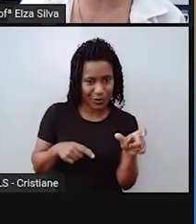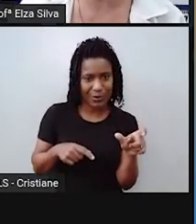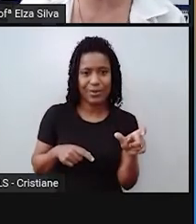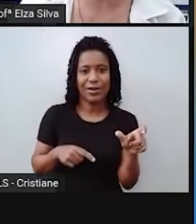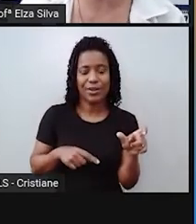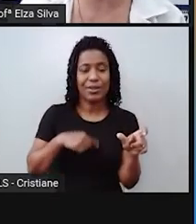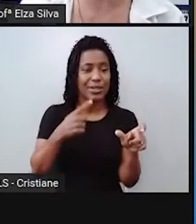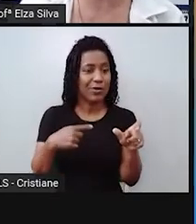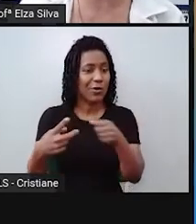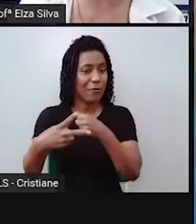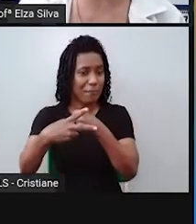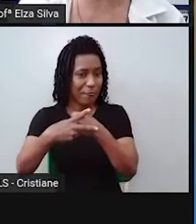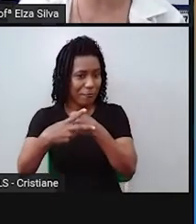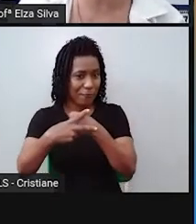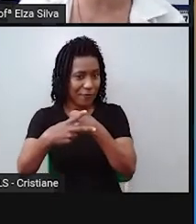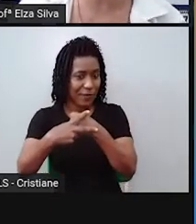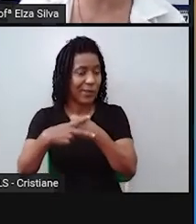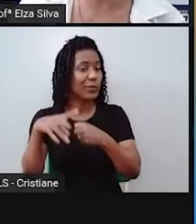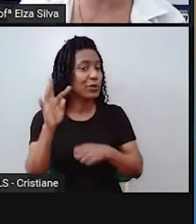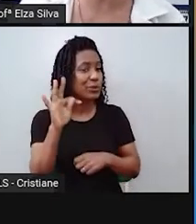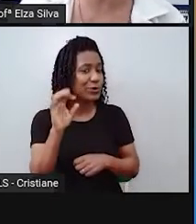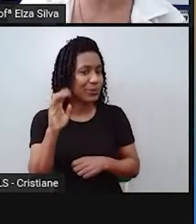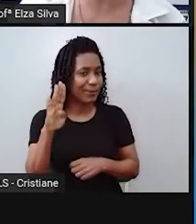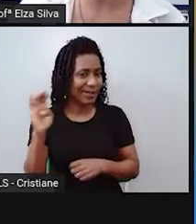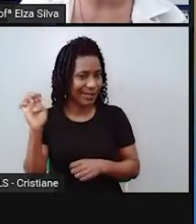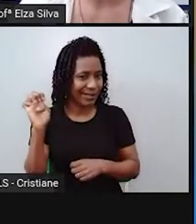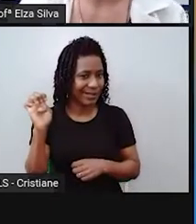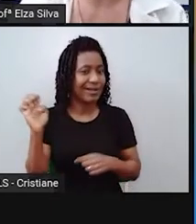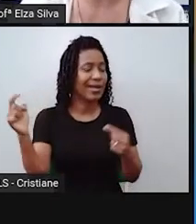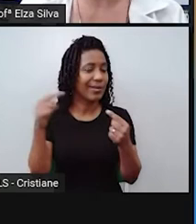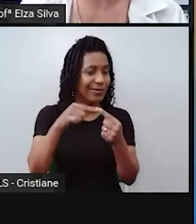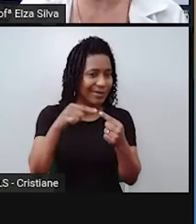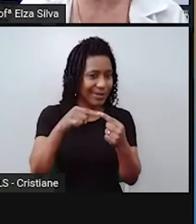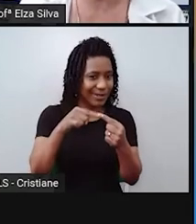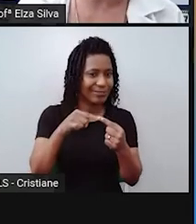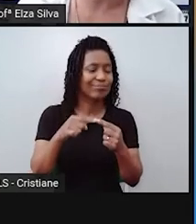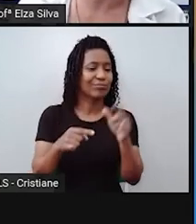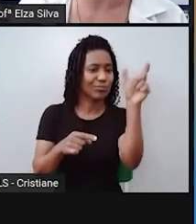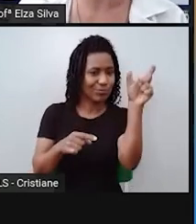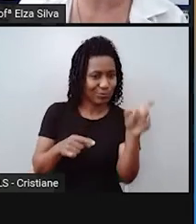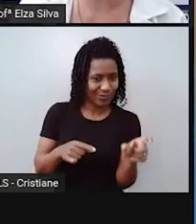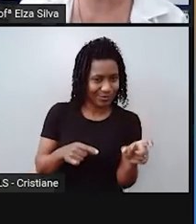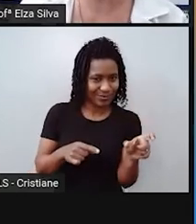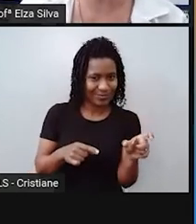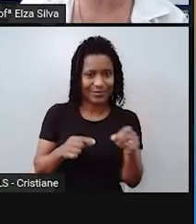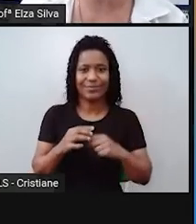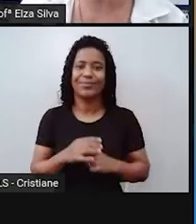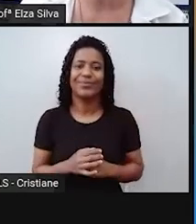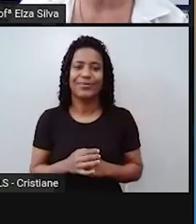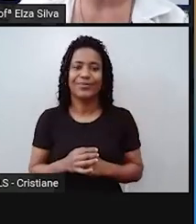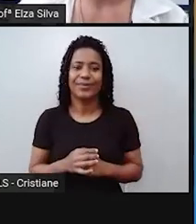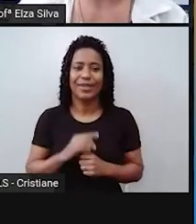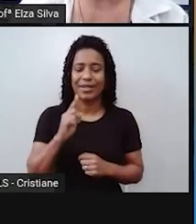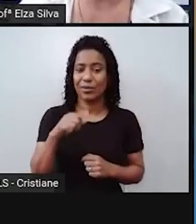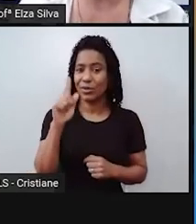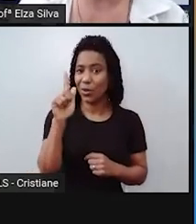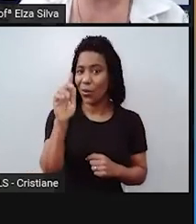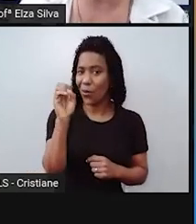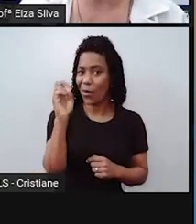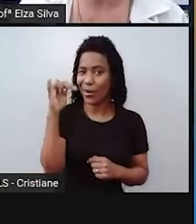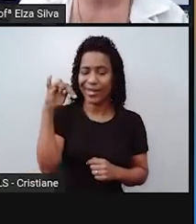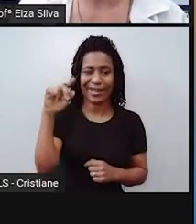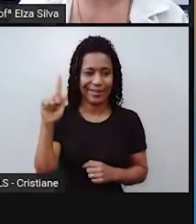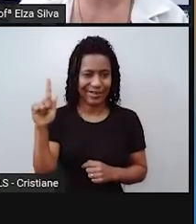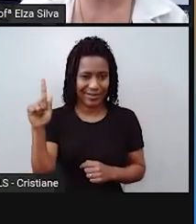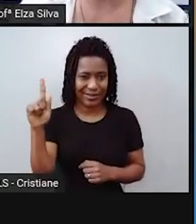do verbo to be concordando com o sujeito, depois da expressão going to, e, por